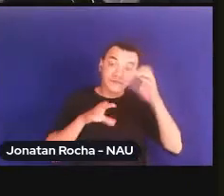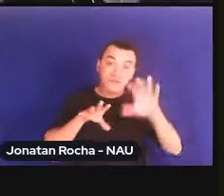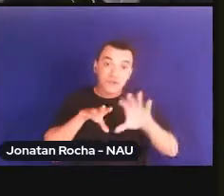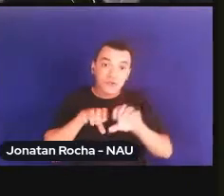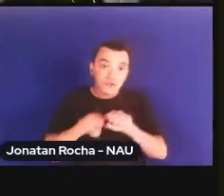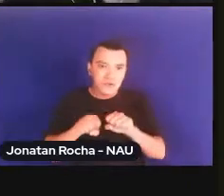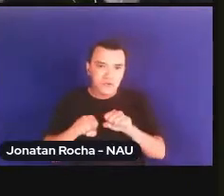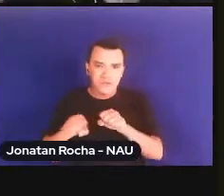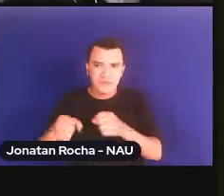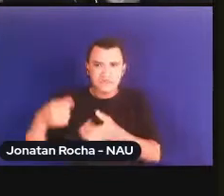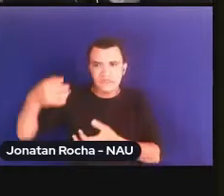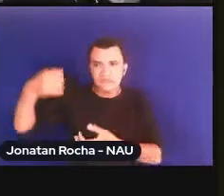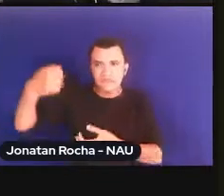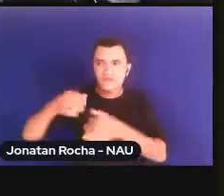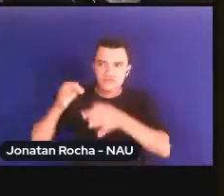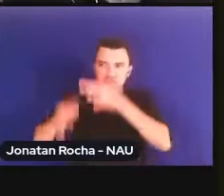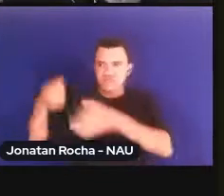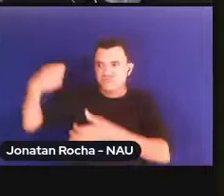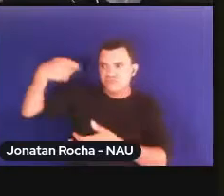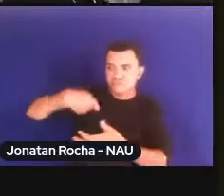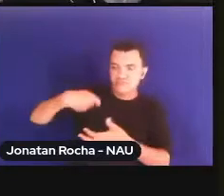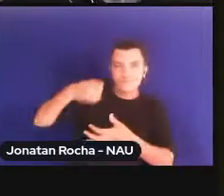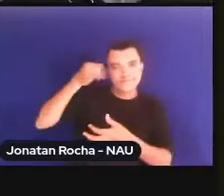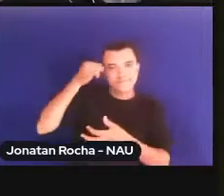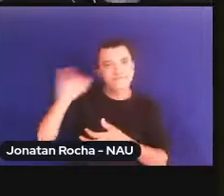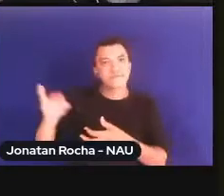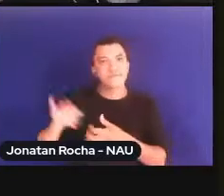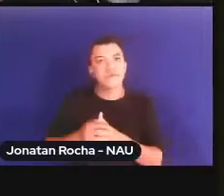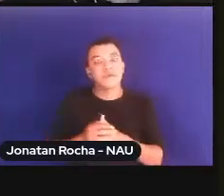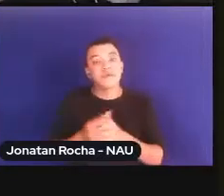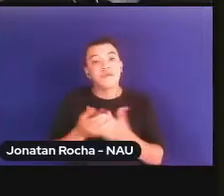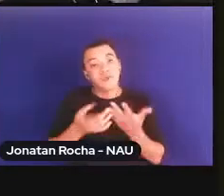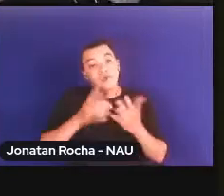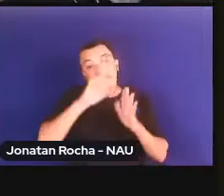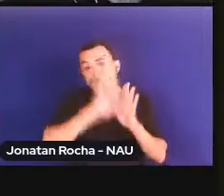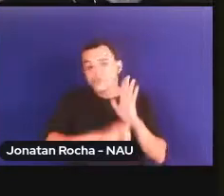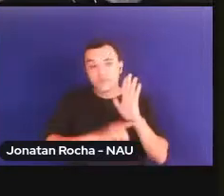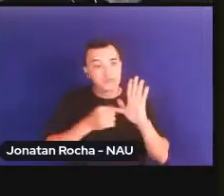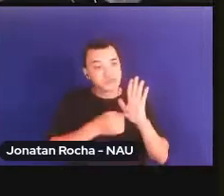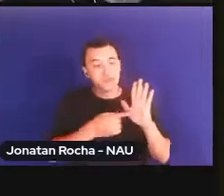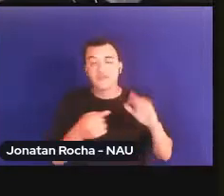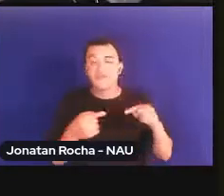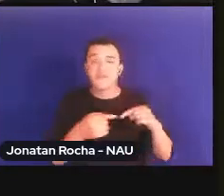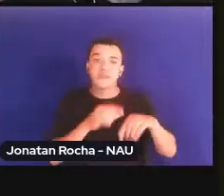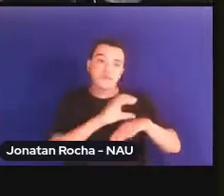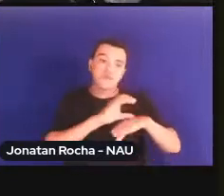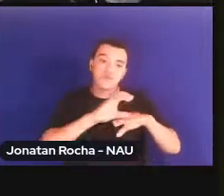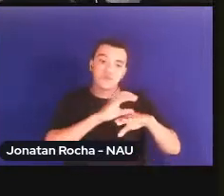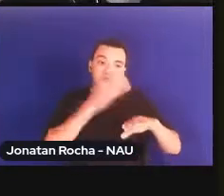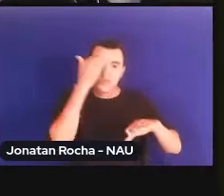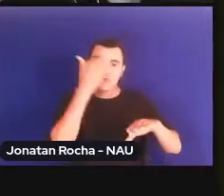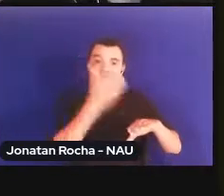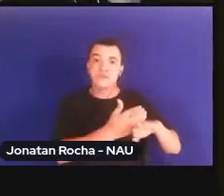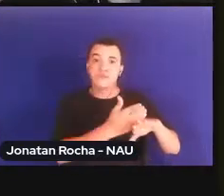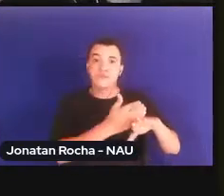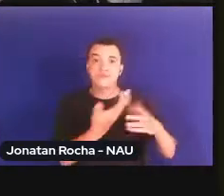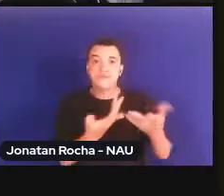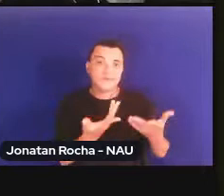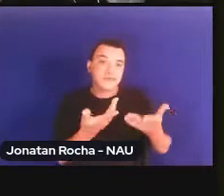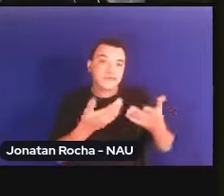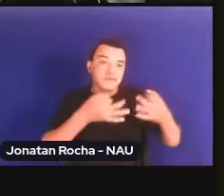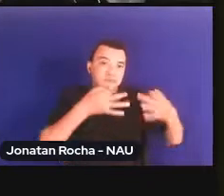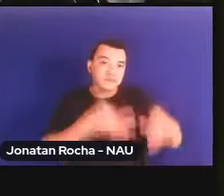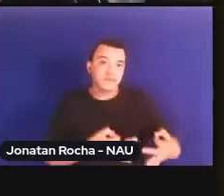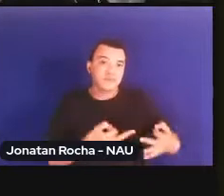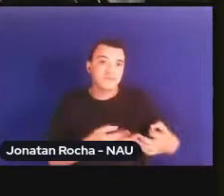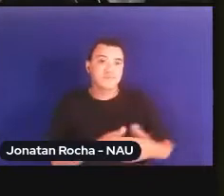tribunal de execução direito fundamental está na Constituição é aquele sem o qual não existirá razão para se